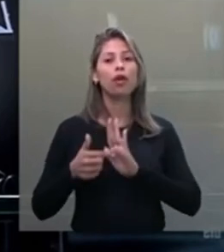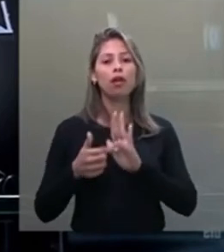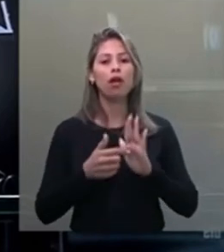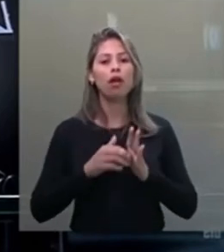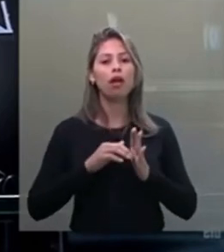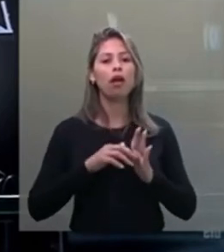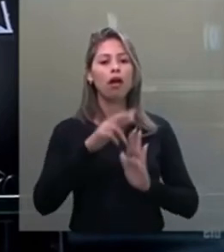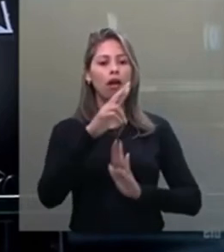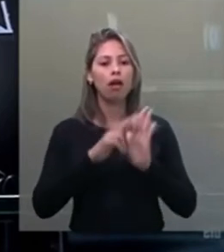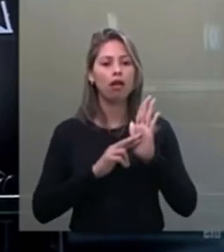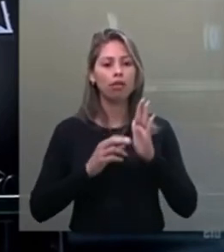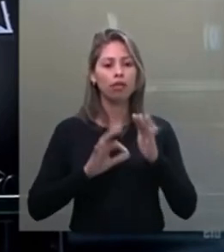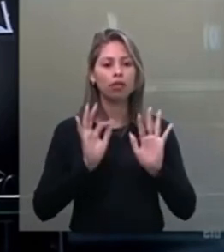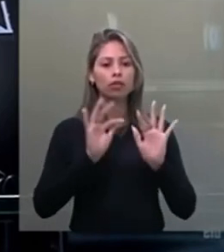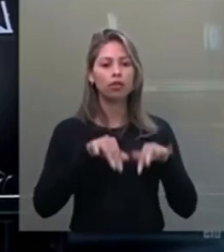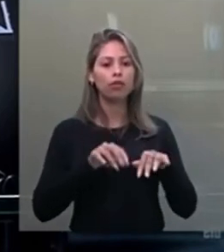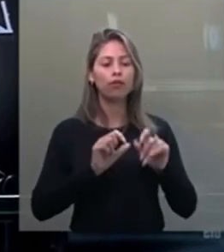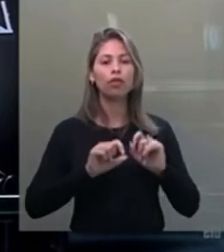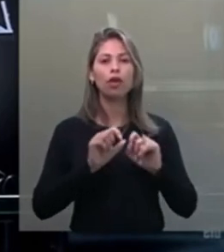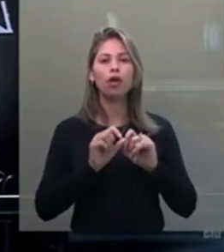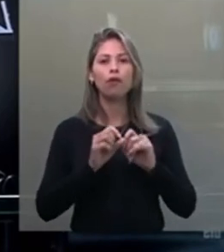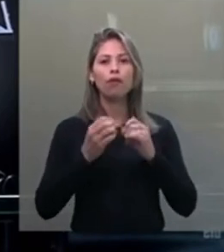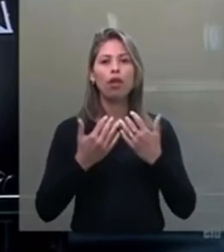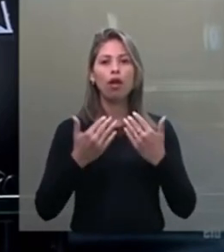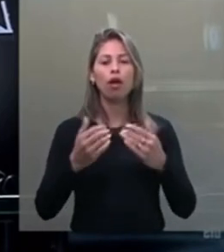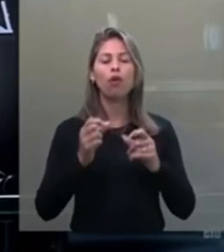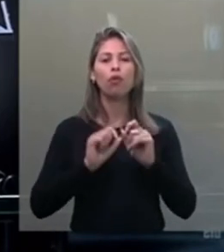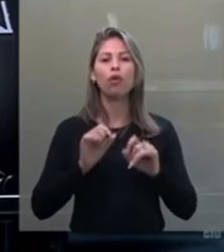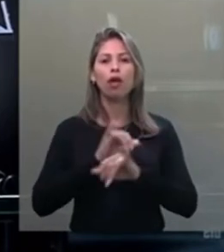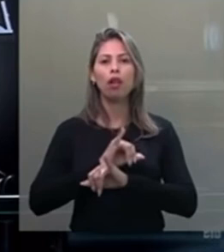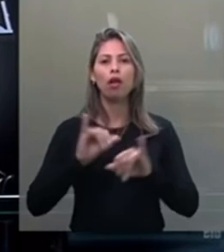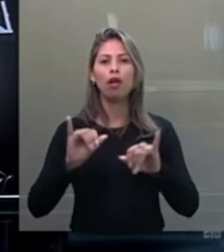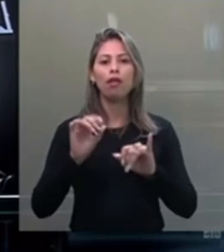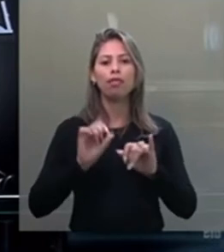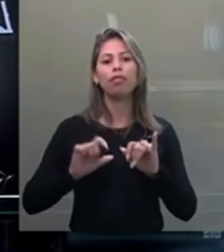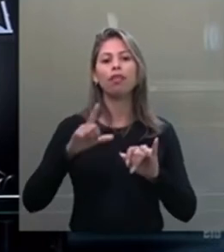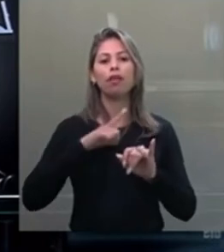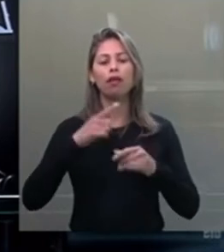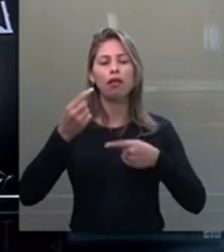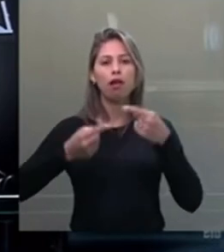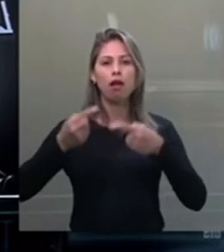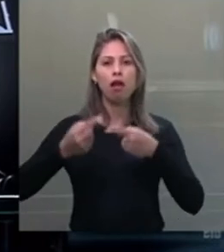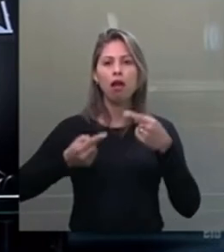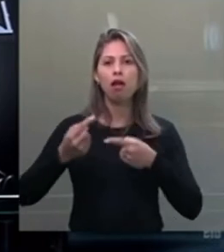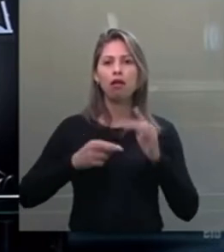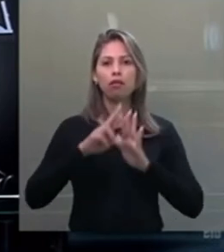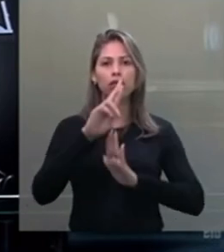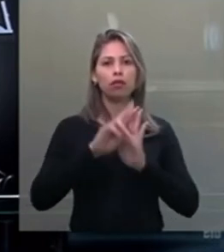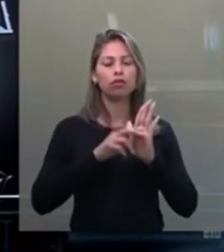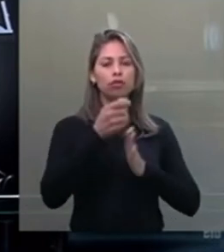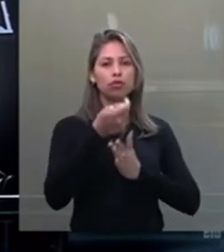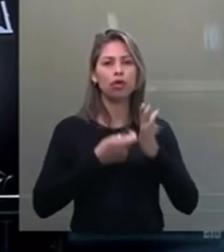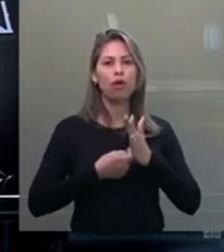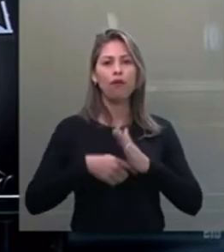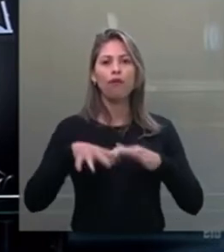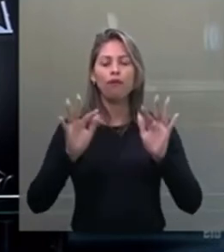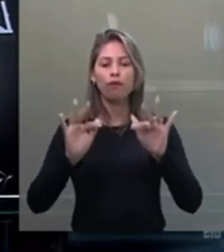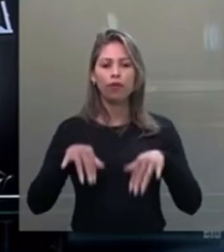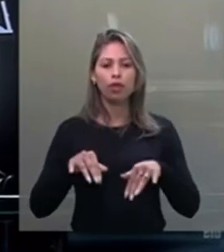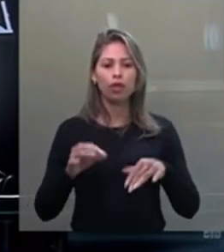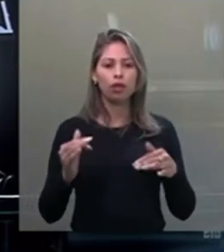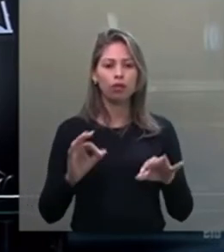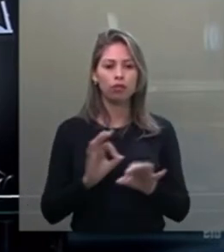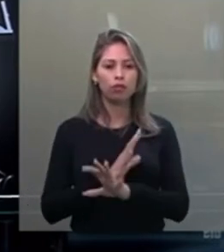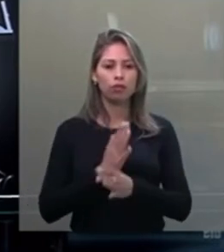será publicado na forma devida regimental. Discussão da redação final, encerrada a discussão,